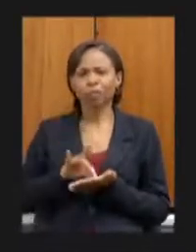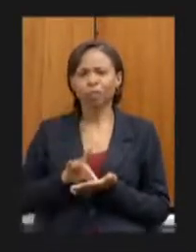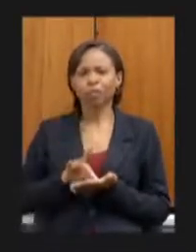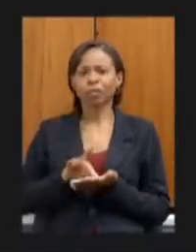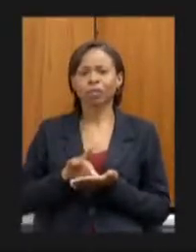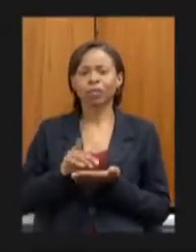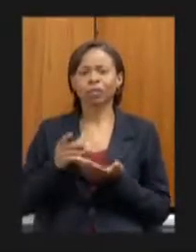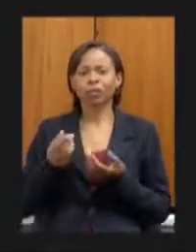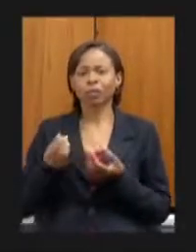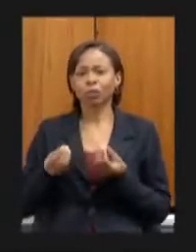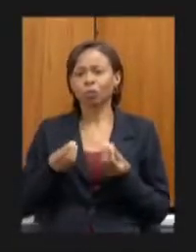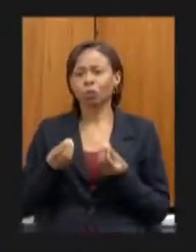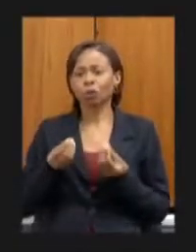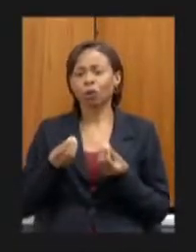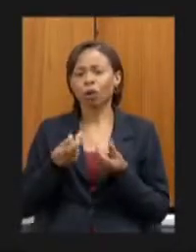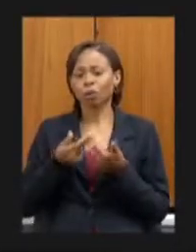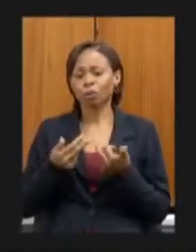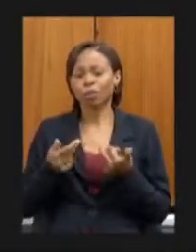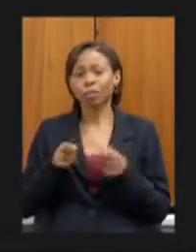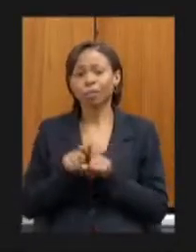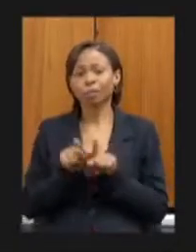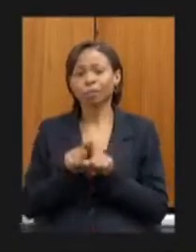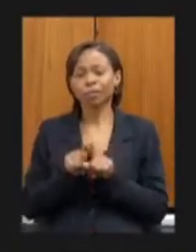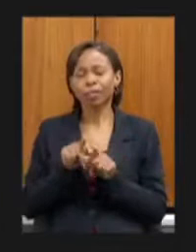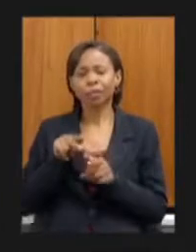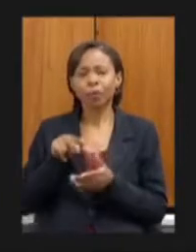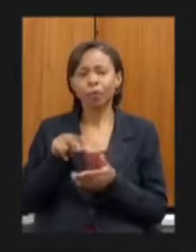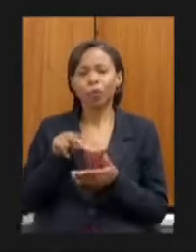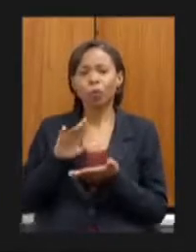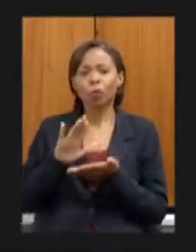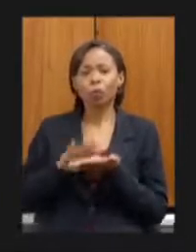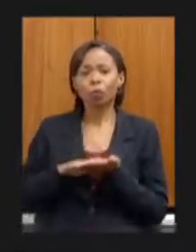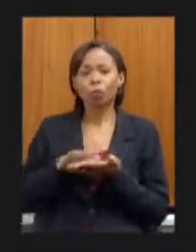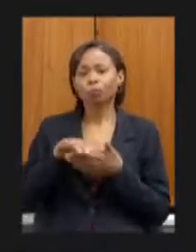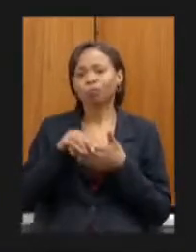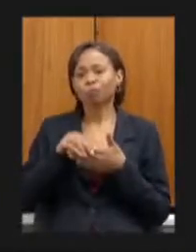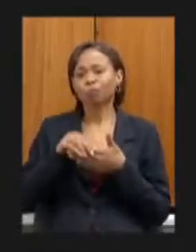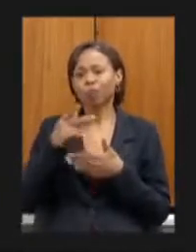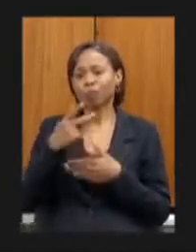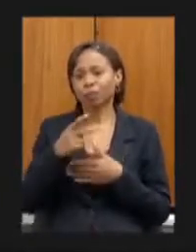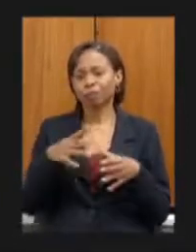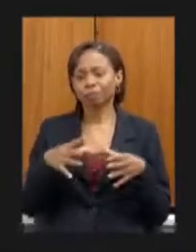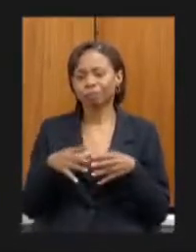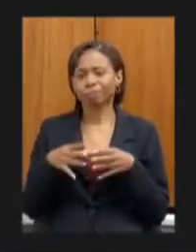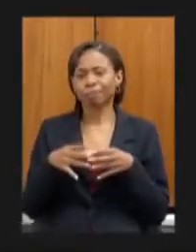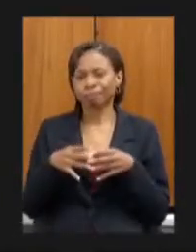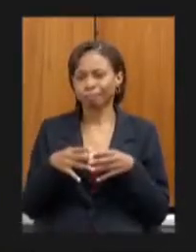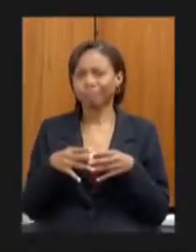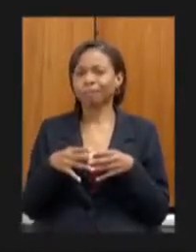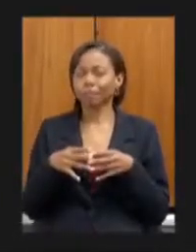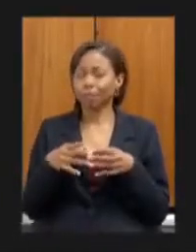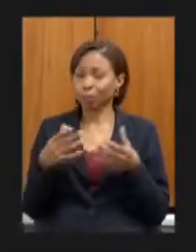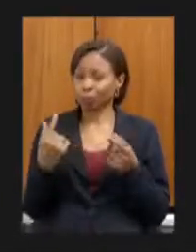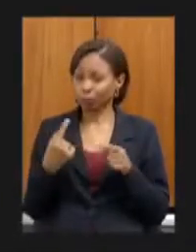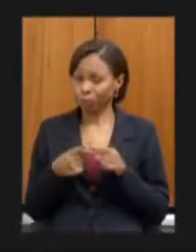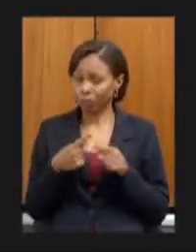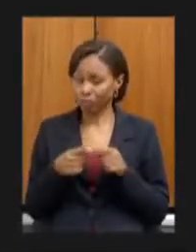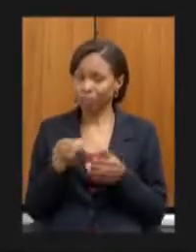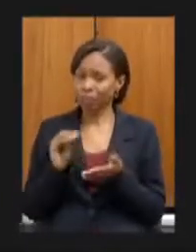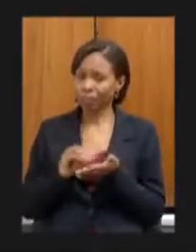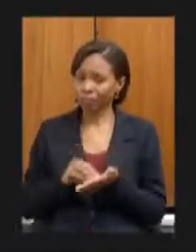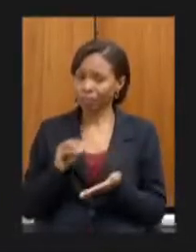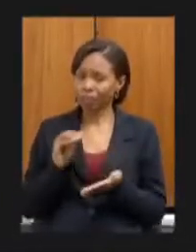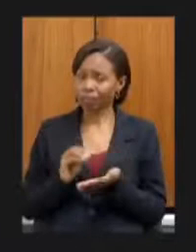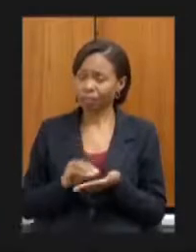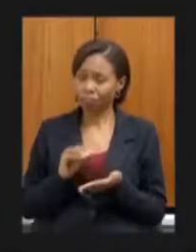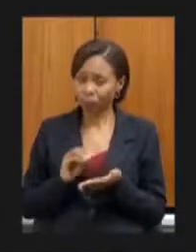trago aqui a sua equipe também porque nós temos muito o fazer do ponto de vista do debate